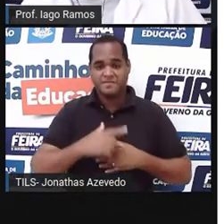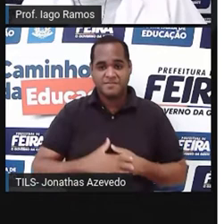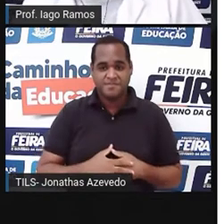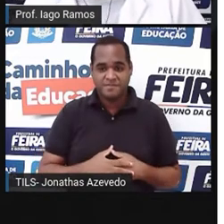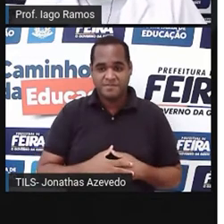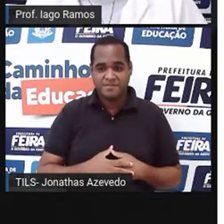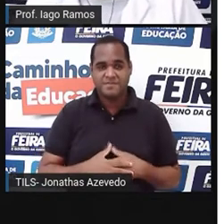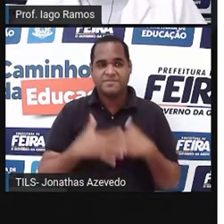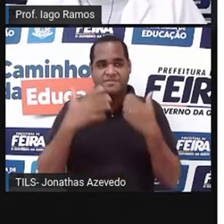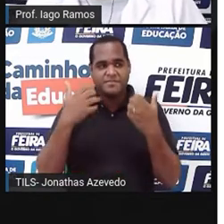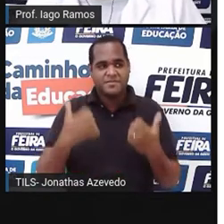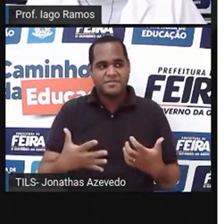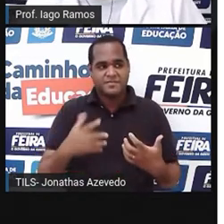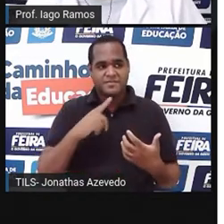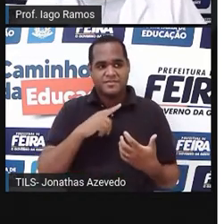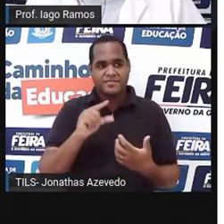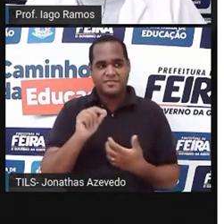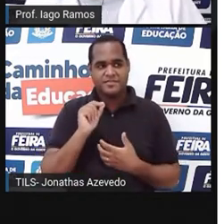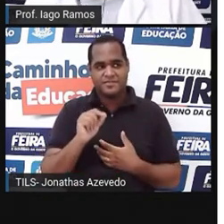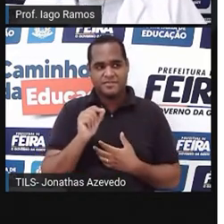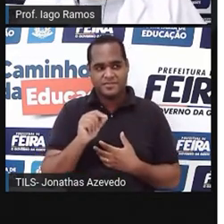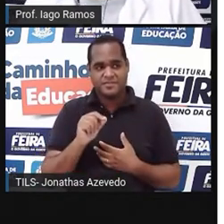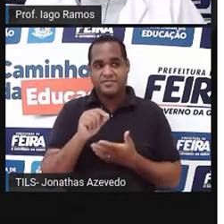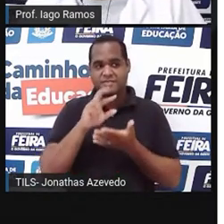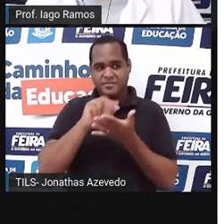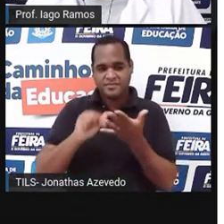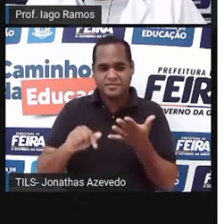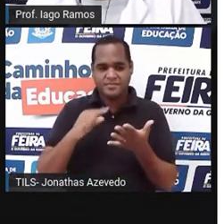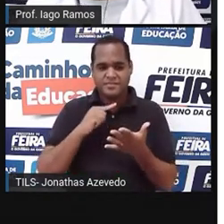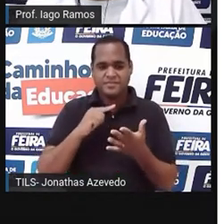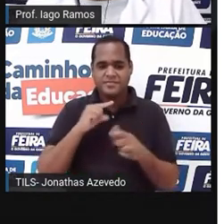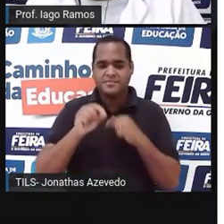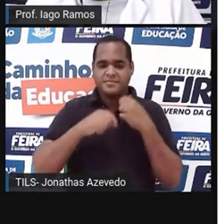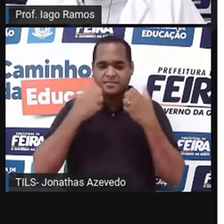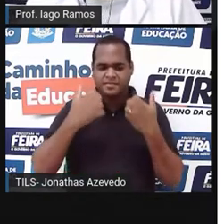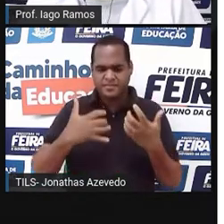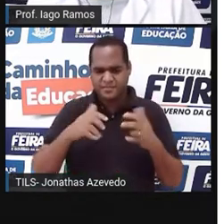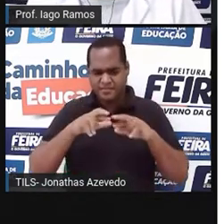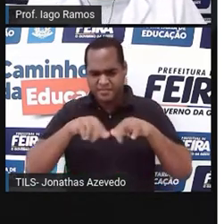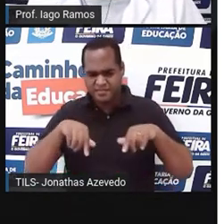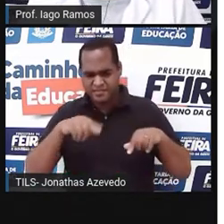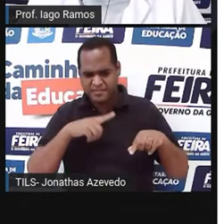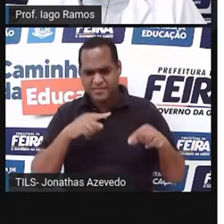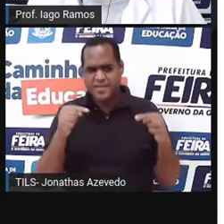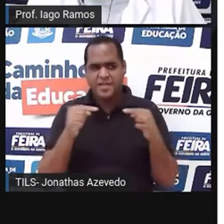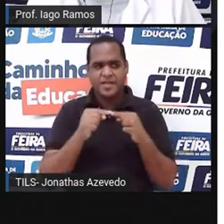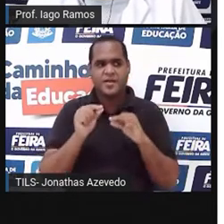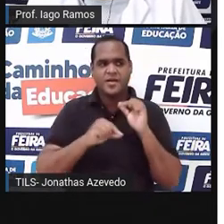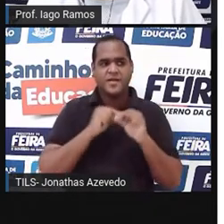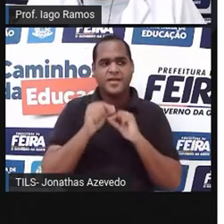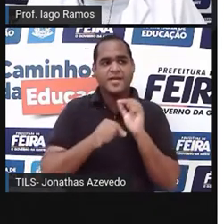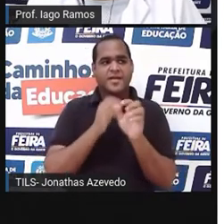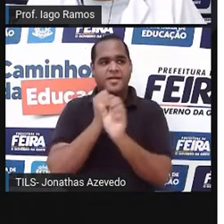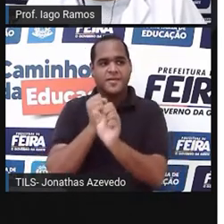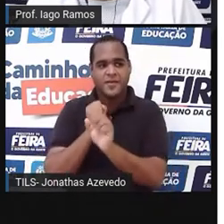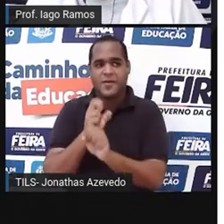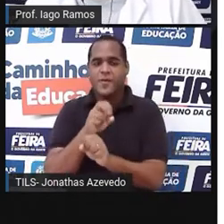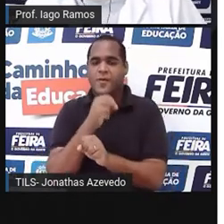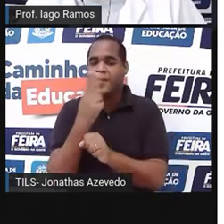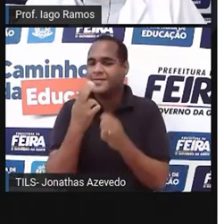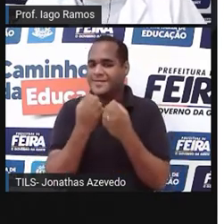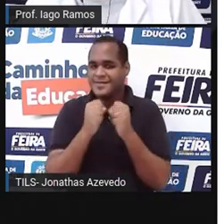aí, diz o seguinte, olha só, tudo o que tem medida ou quantidade é grandeza.